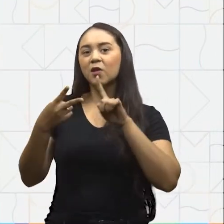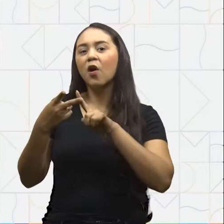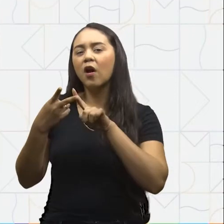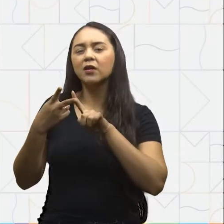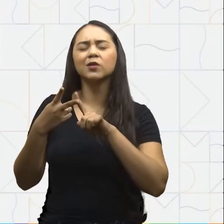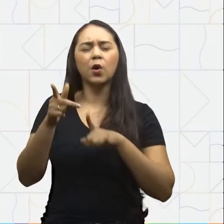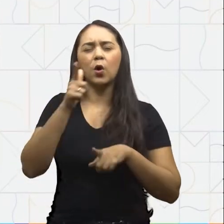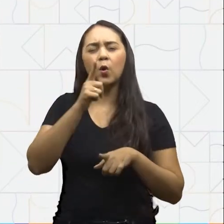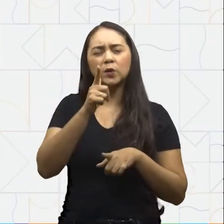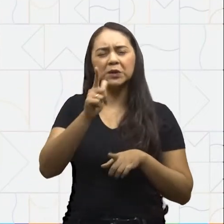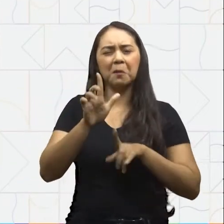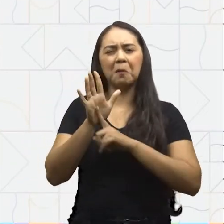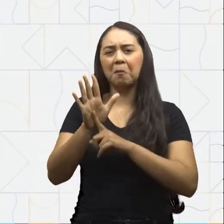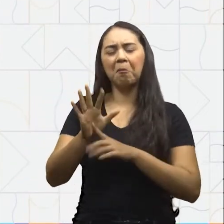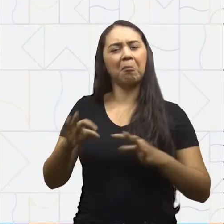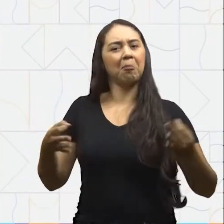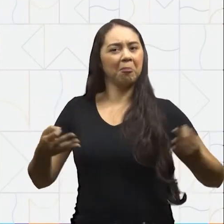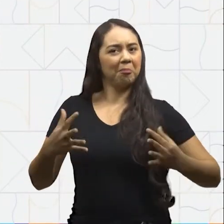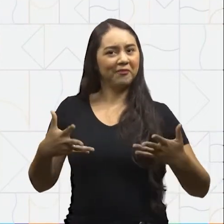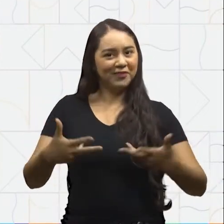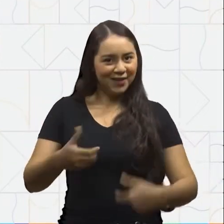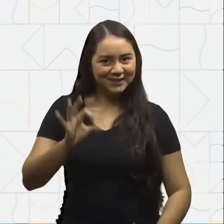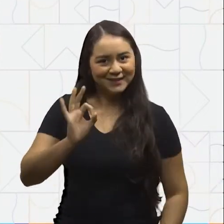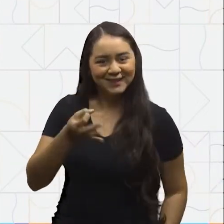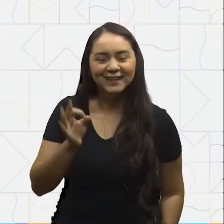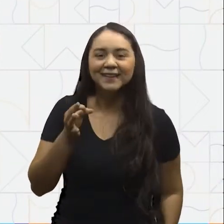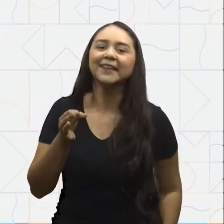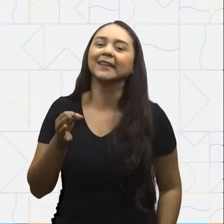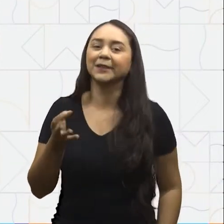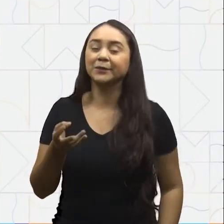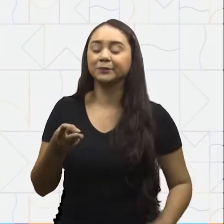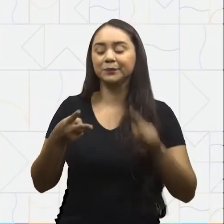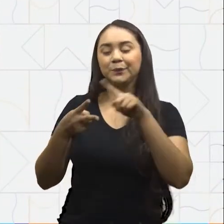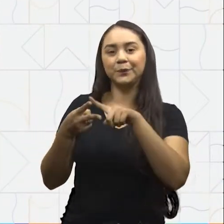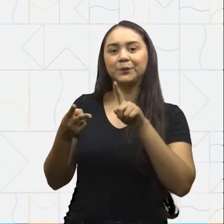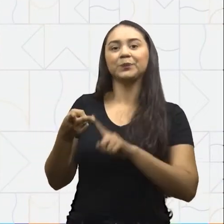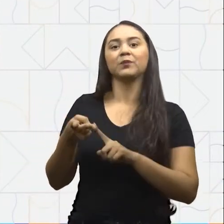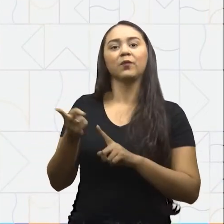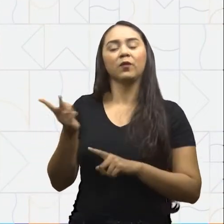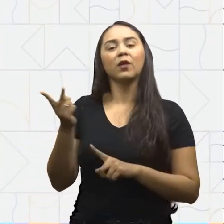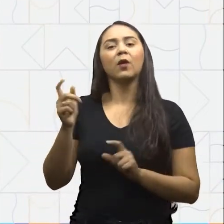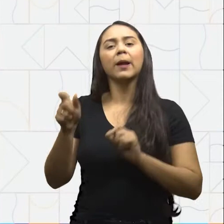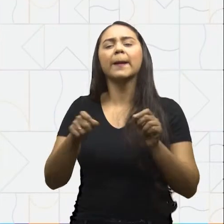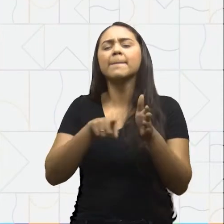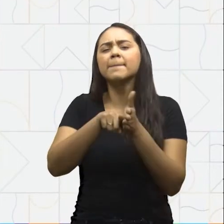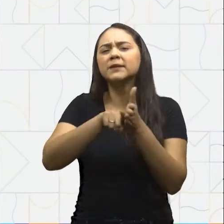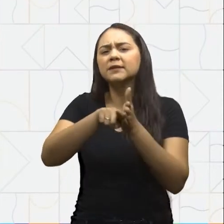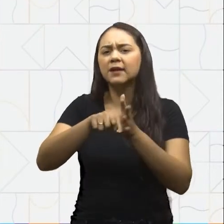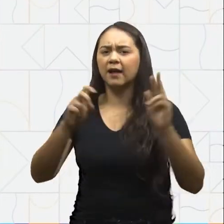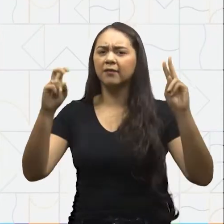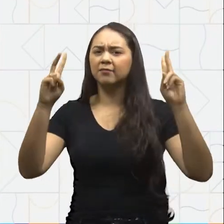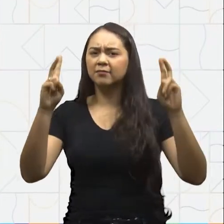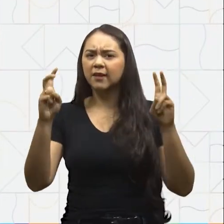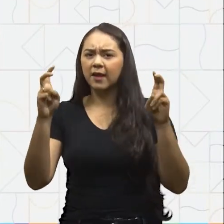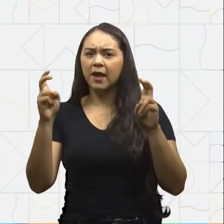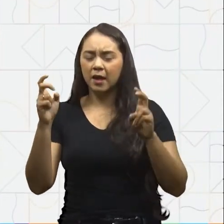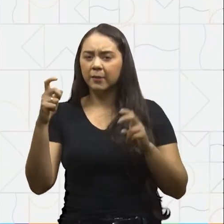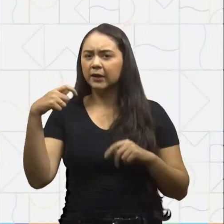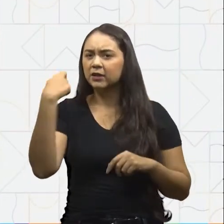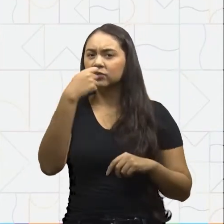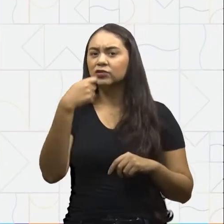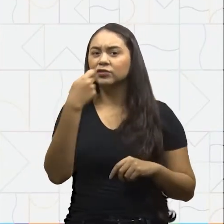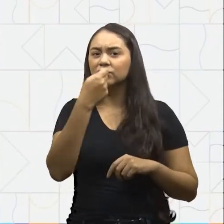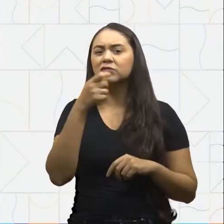fizeram a lição de casa direitinho, não é mesmo? O João Marcelo e a Sara pesquisaram sobre o tema E o